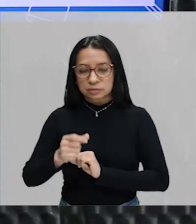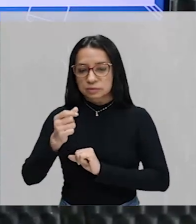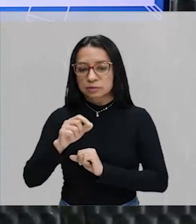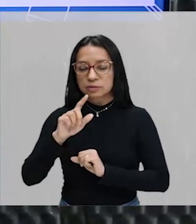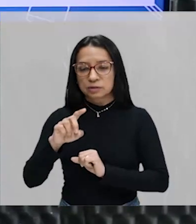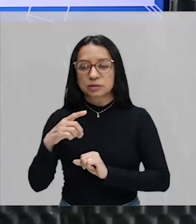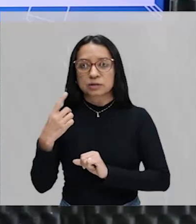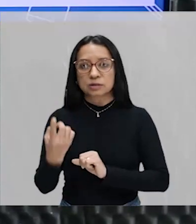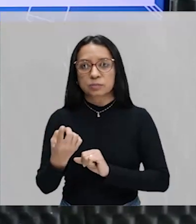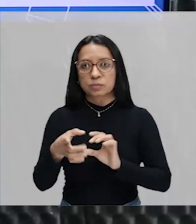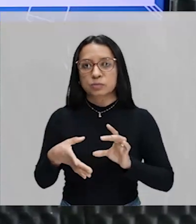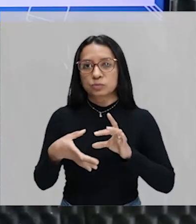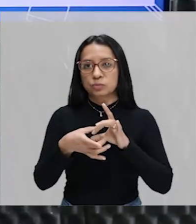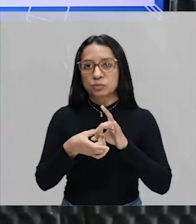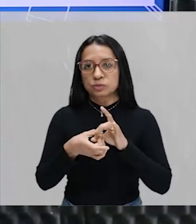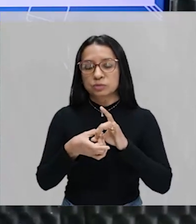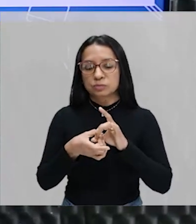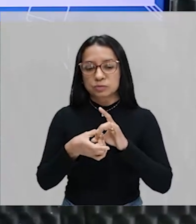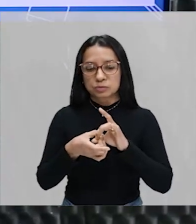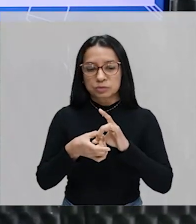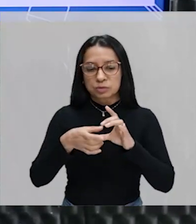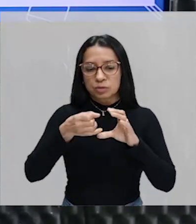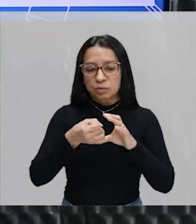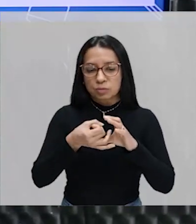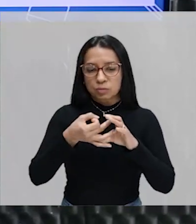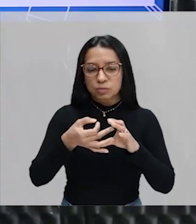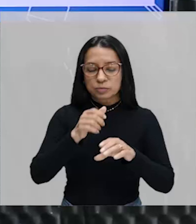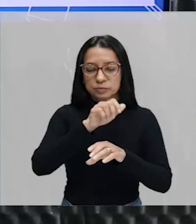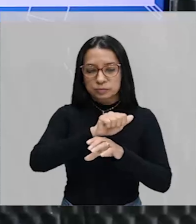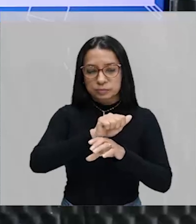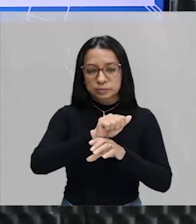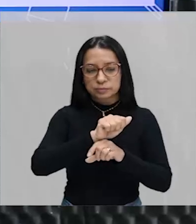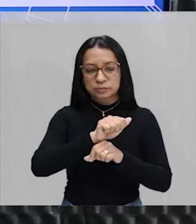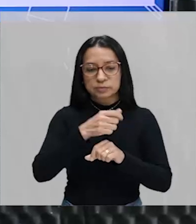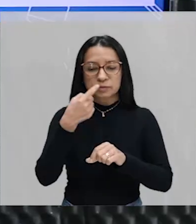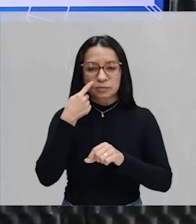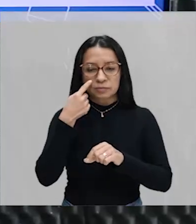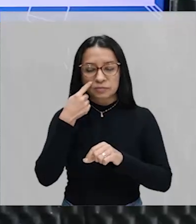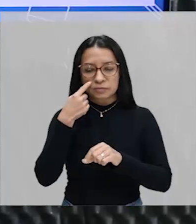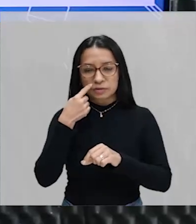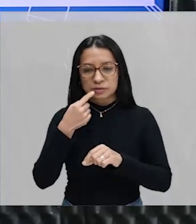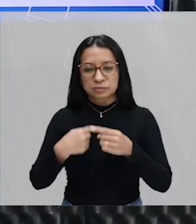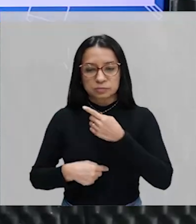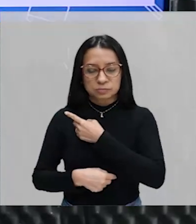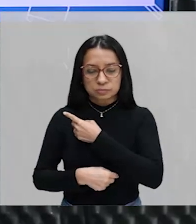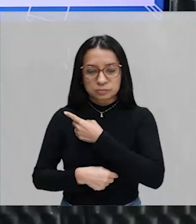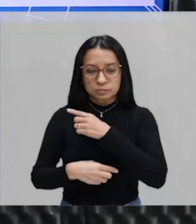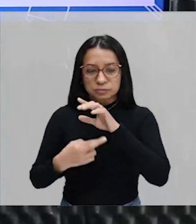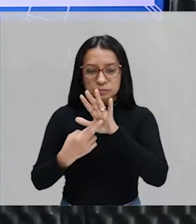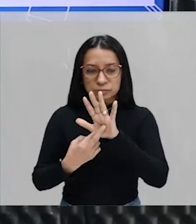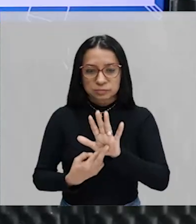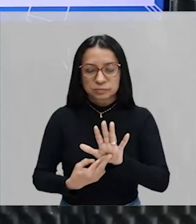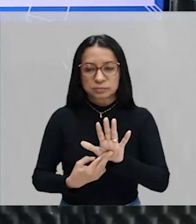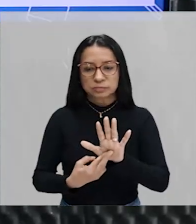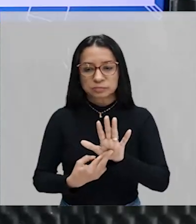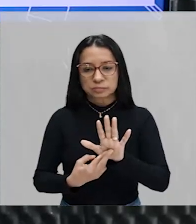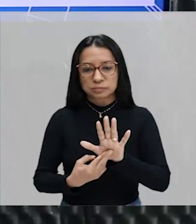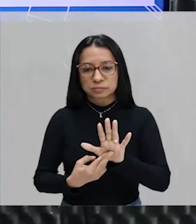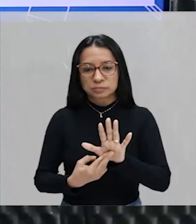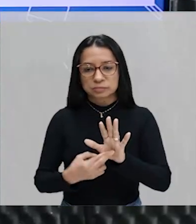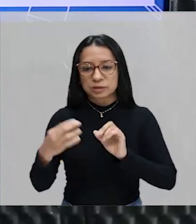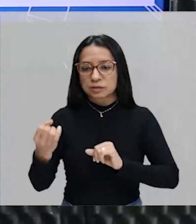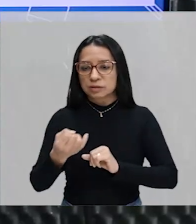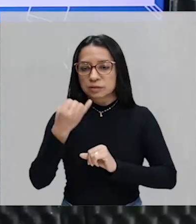sequência, nós unimos com o conjunto A, tá bom? Então, veja, aqui nessa representação, nos